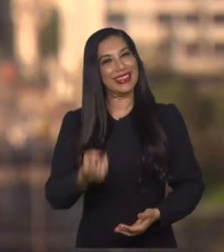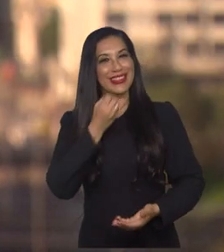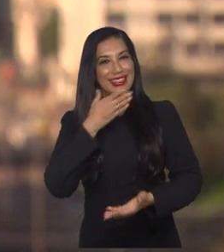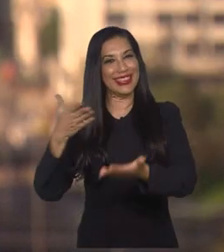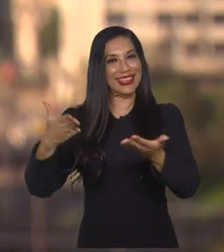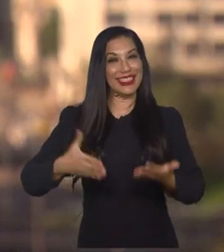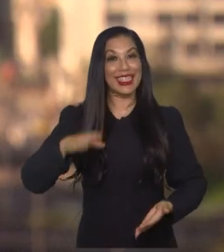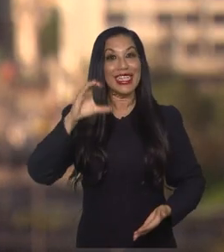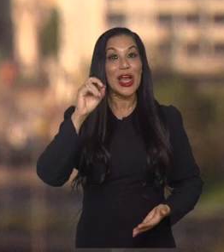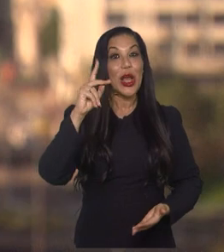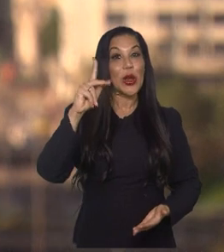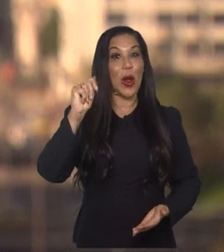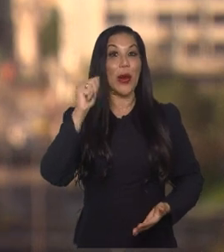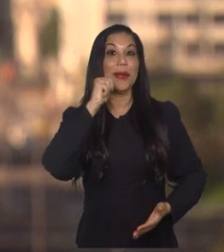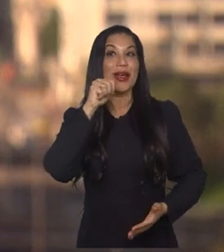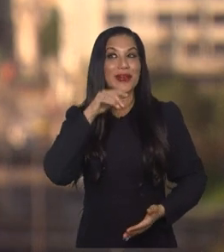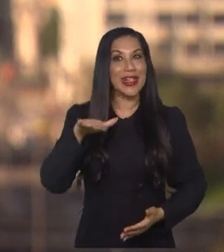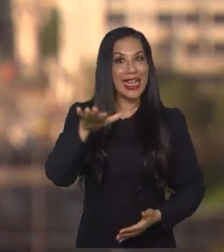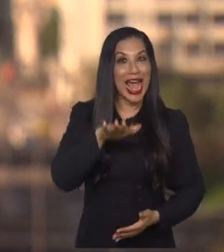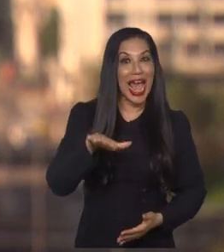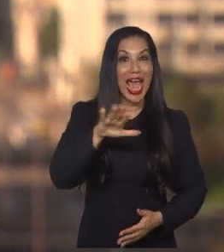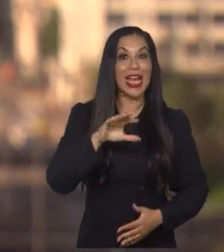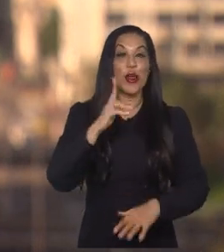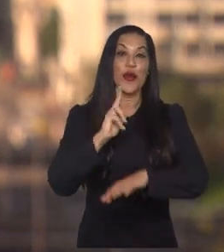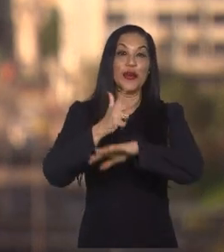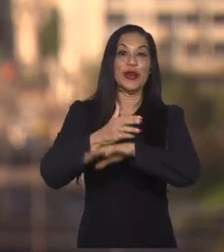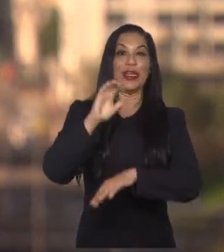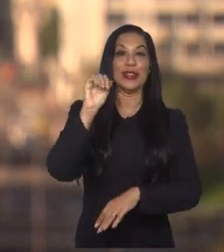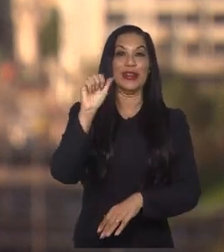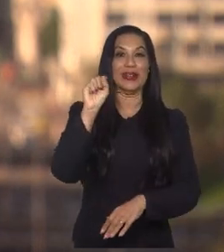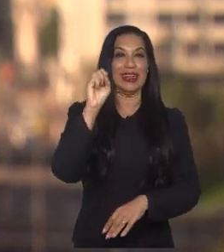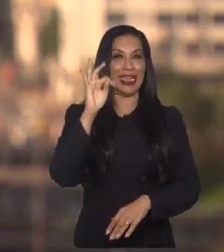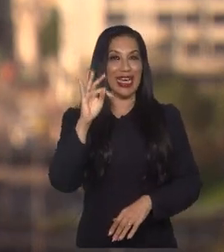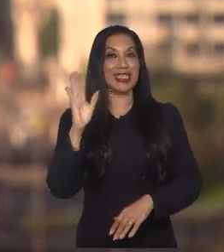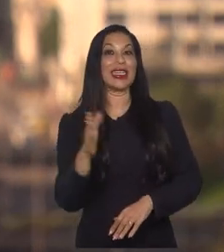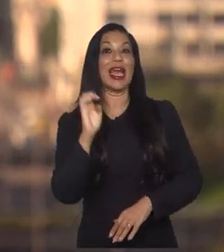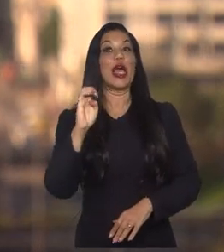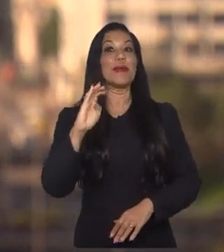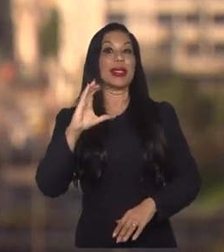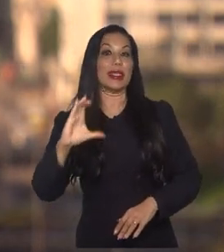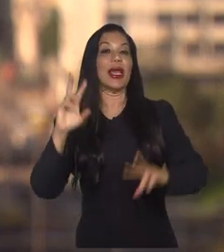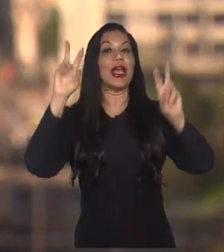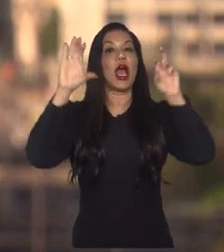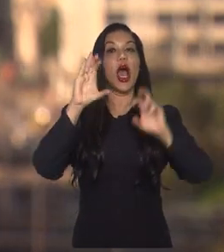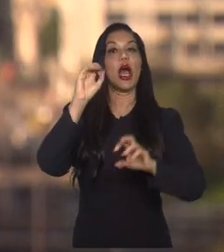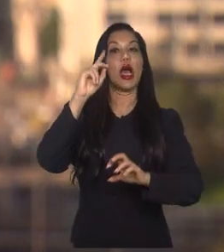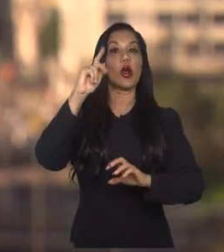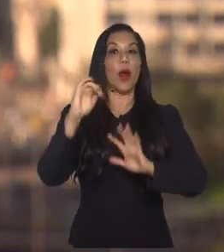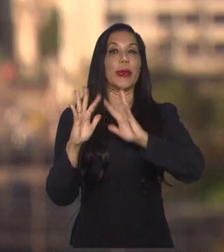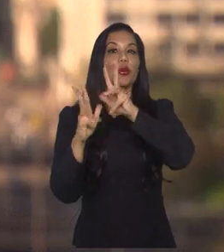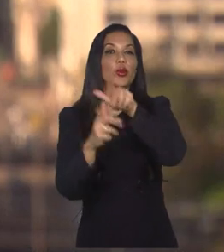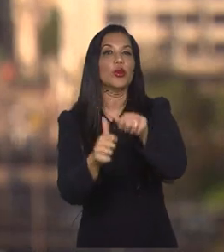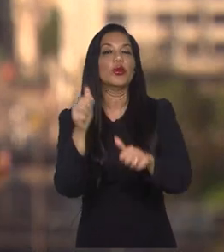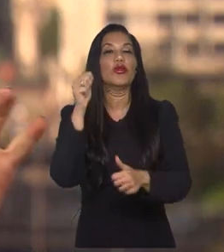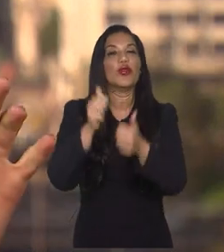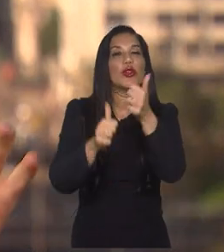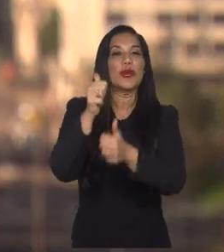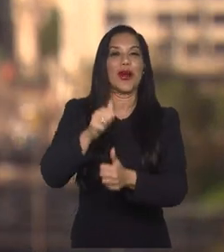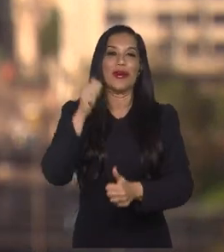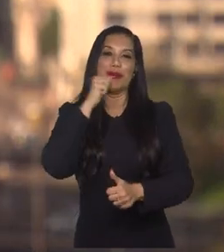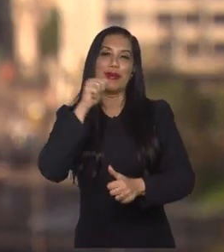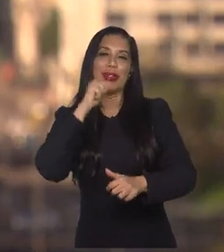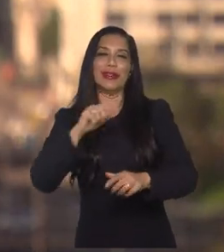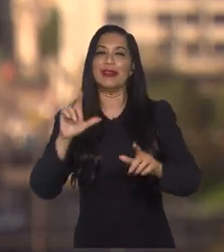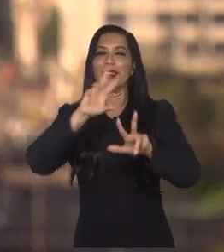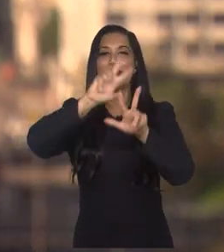Bem-vindos ao Copa Delas, o videocast da EBC sobre a Copa do Mundo de Futebol Feminino. Aqui você encontra tudo